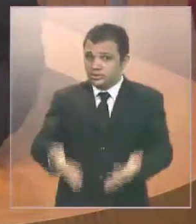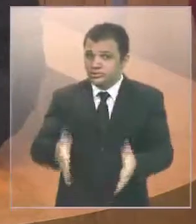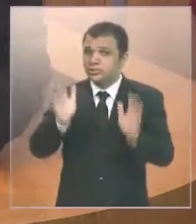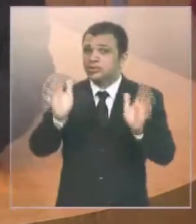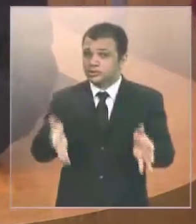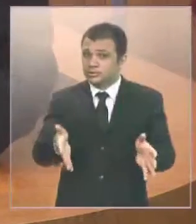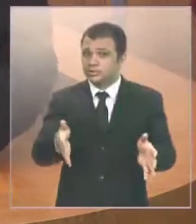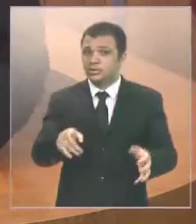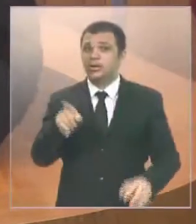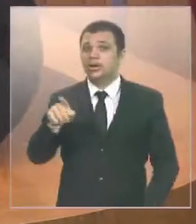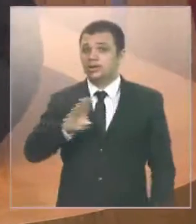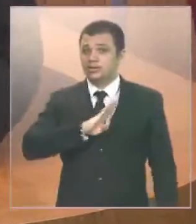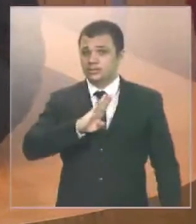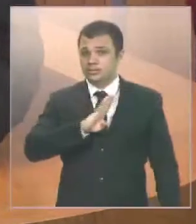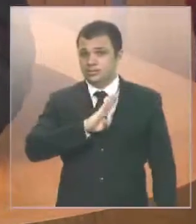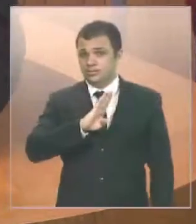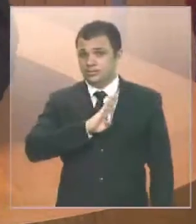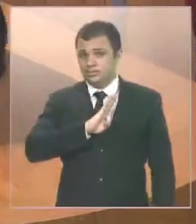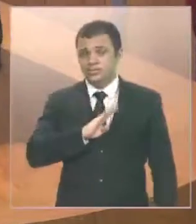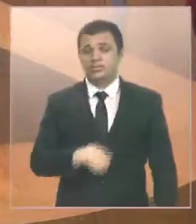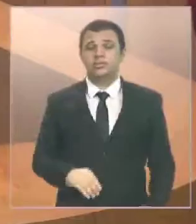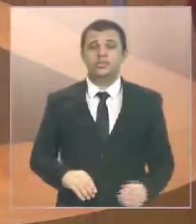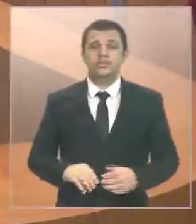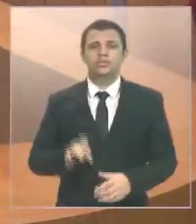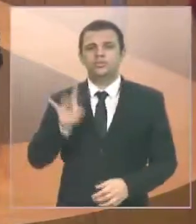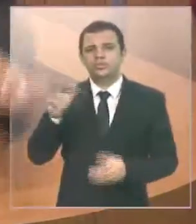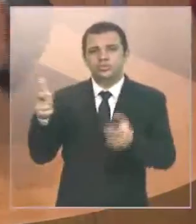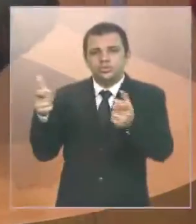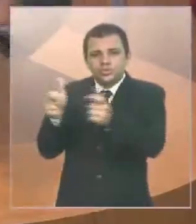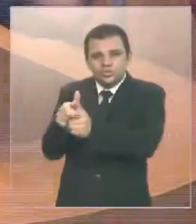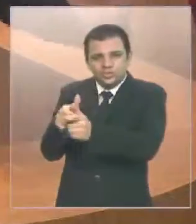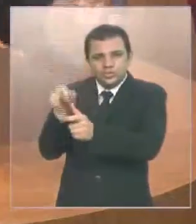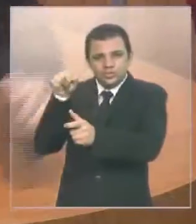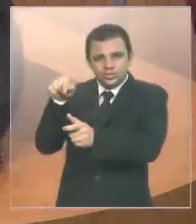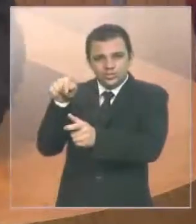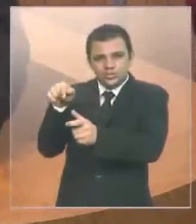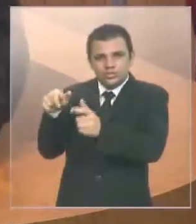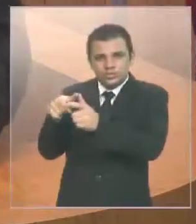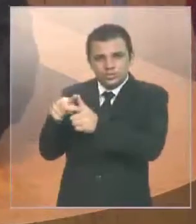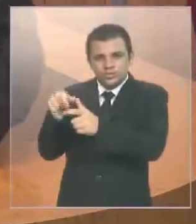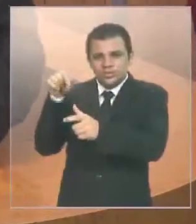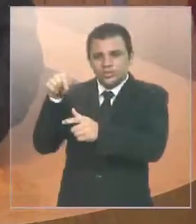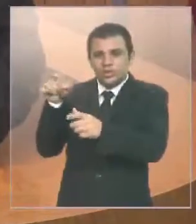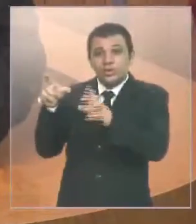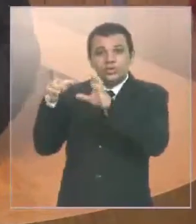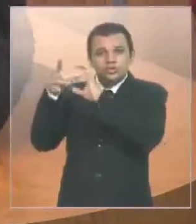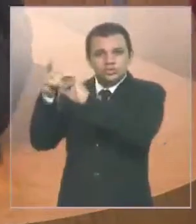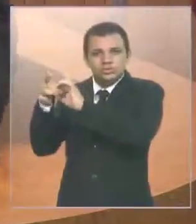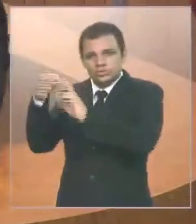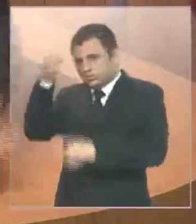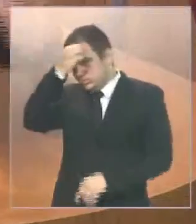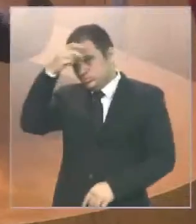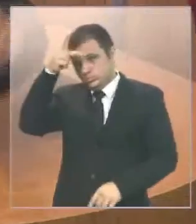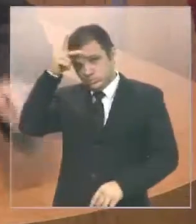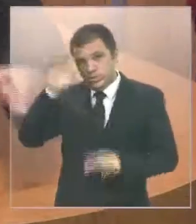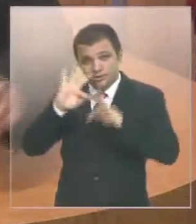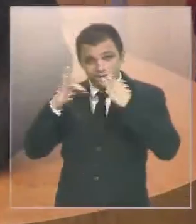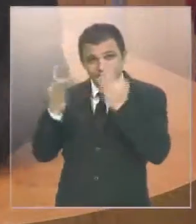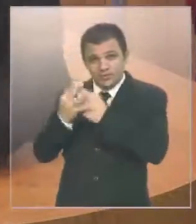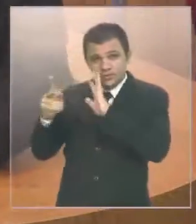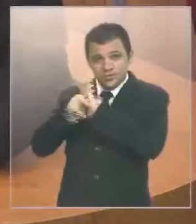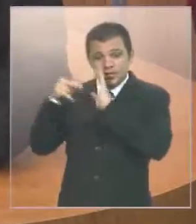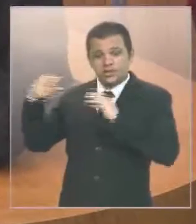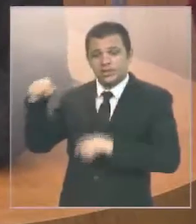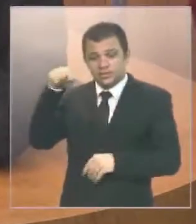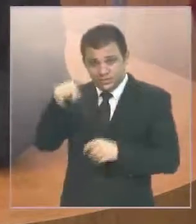só uma pequena parte que são ligadas ao prefeito, parentes da família do prefeito, é que terminam